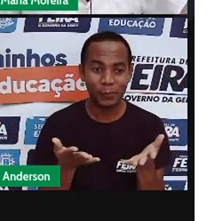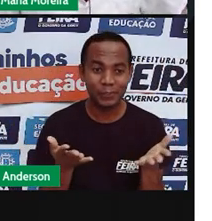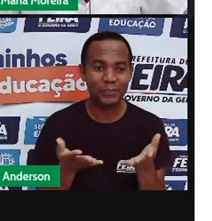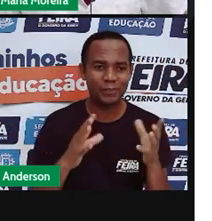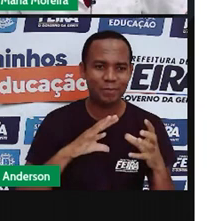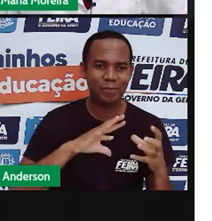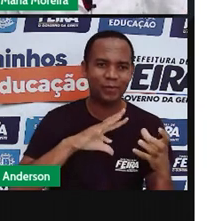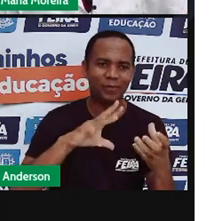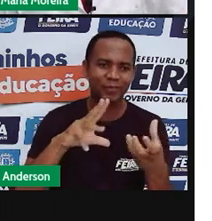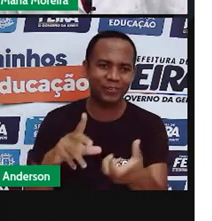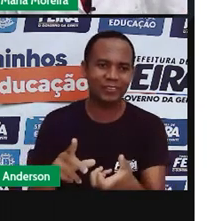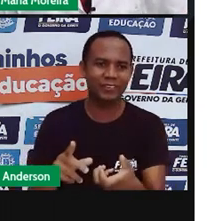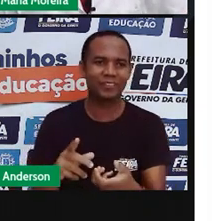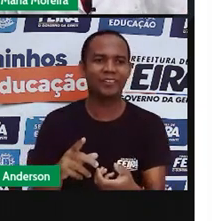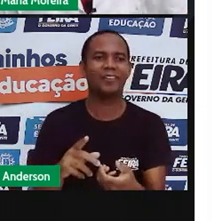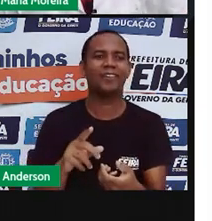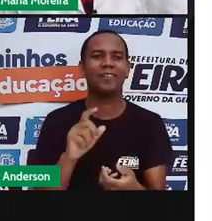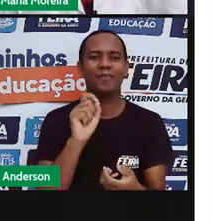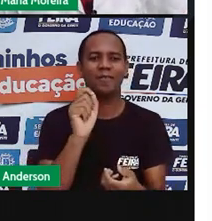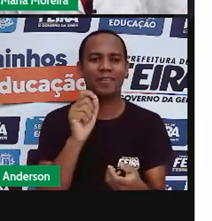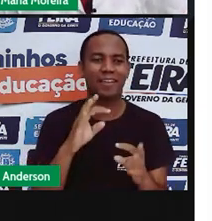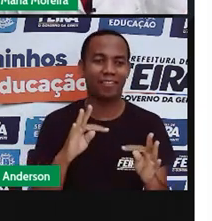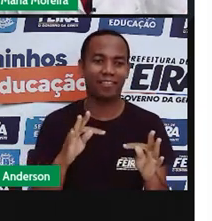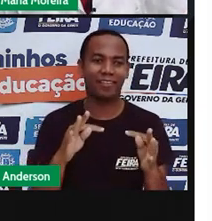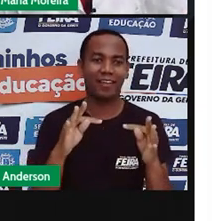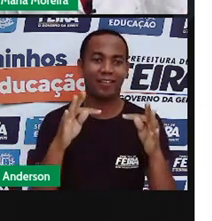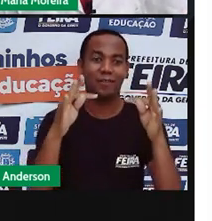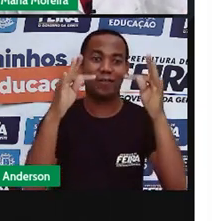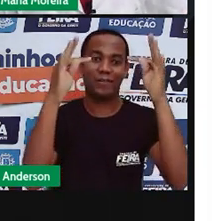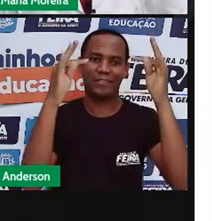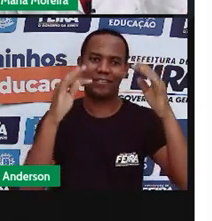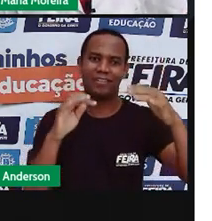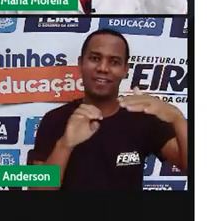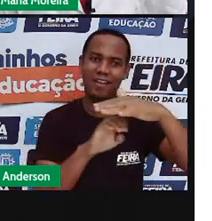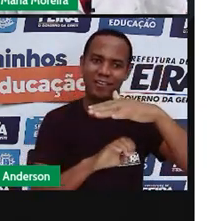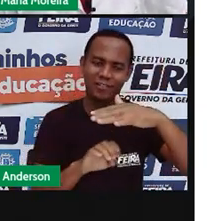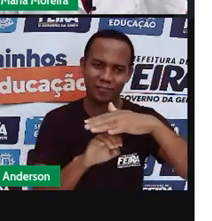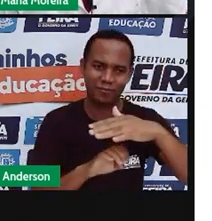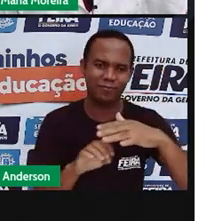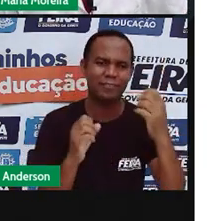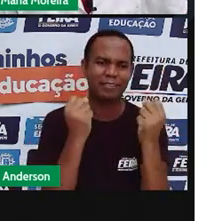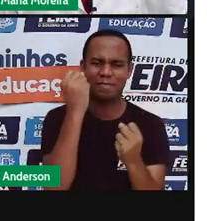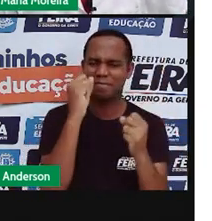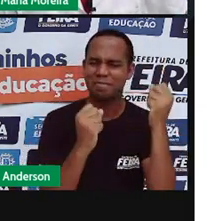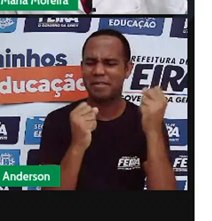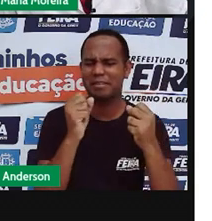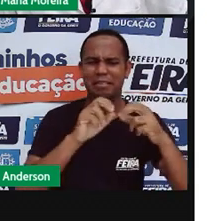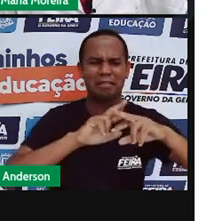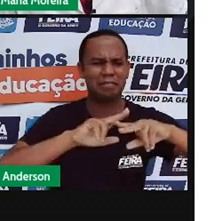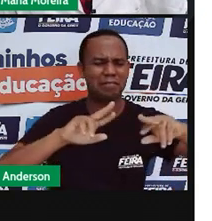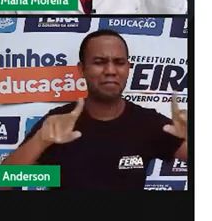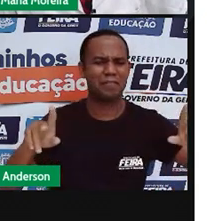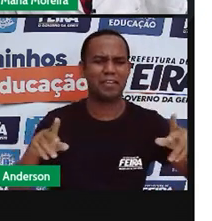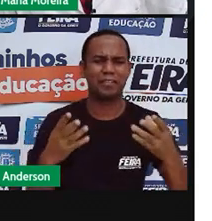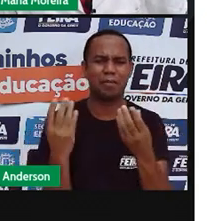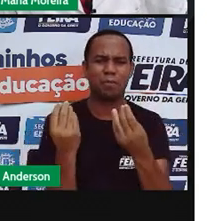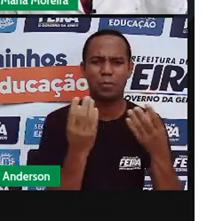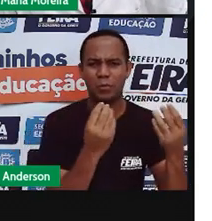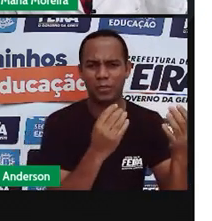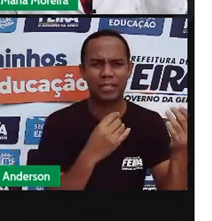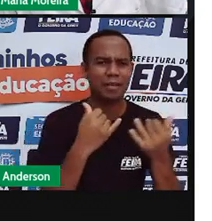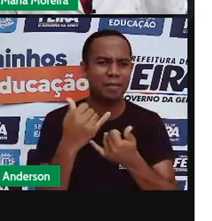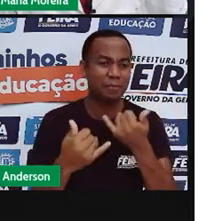mundo, cada vez mais urbanizados, industrializado, informatizado, a tendência é que muitas das